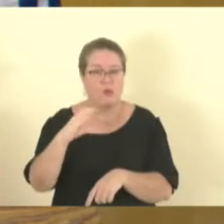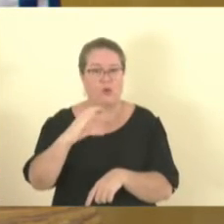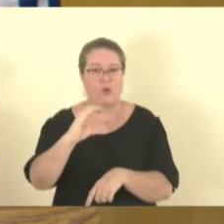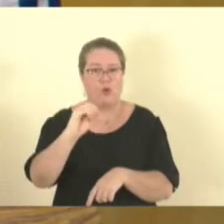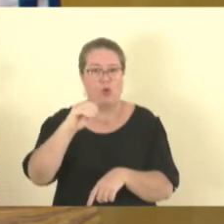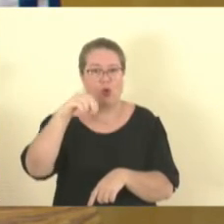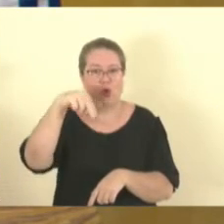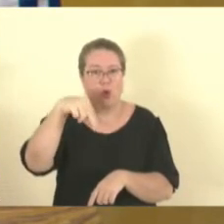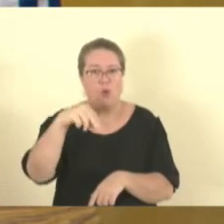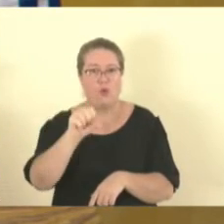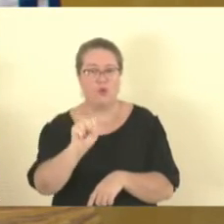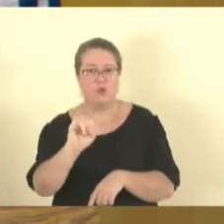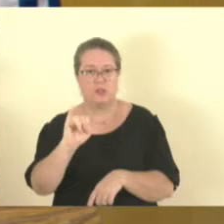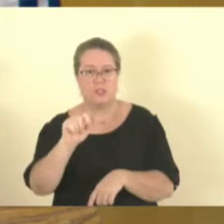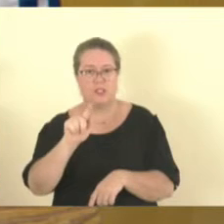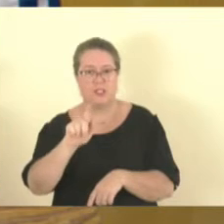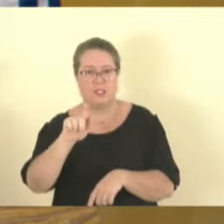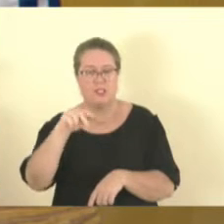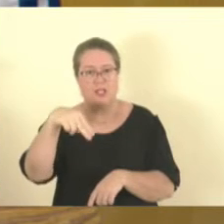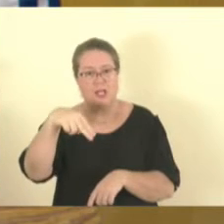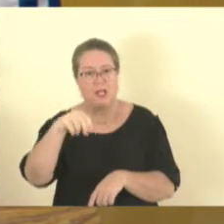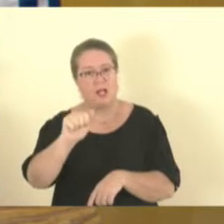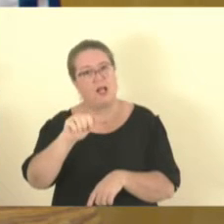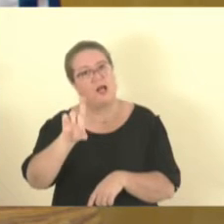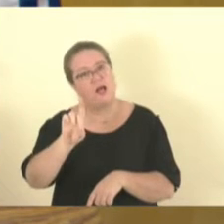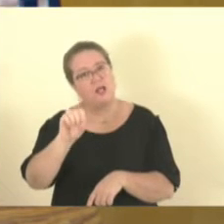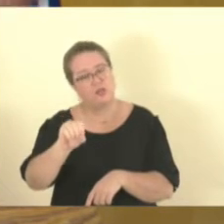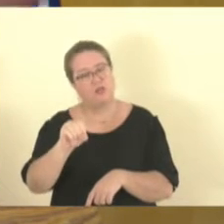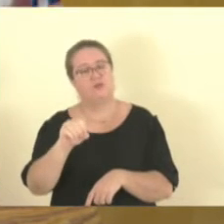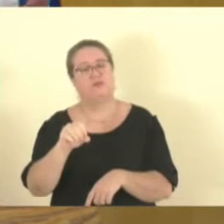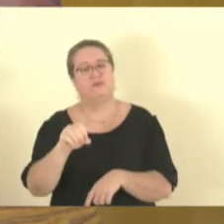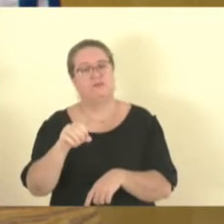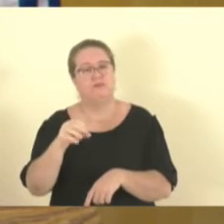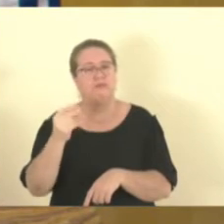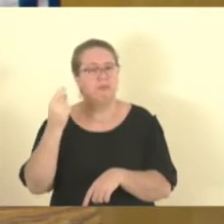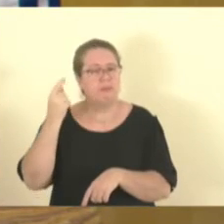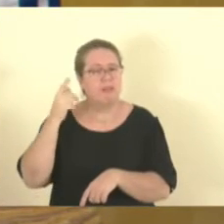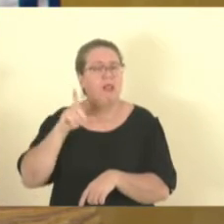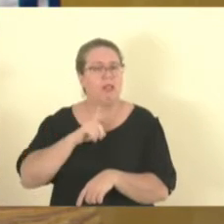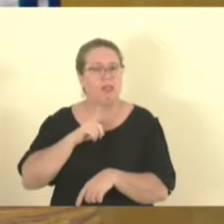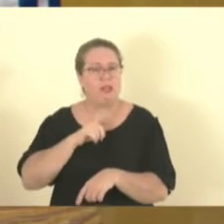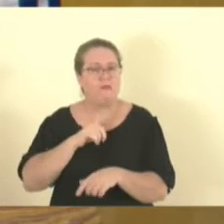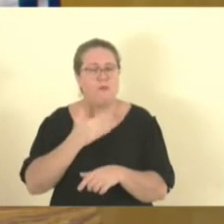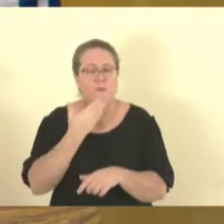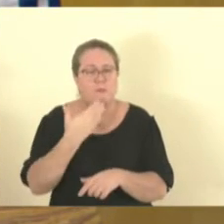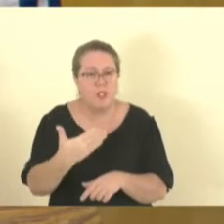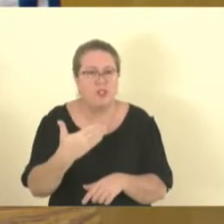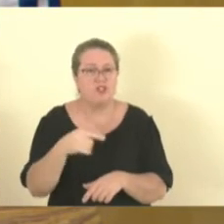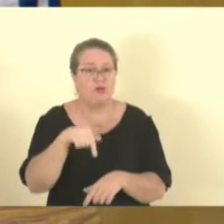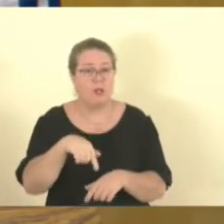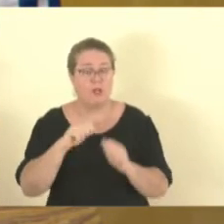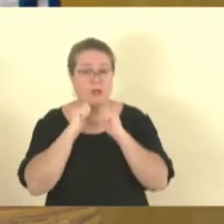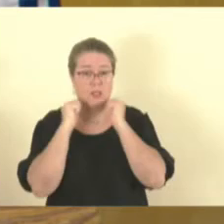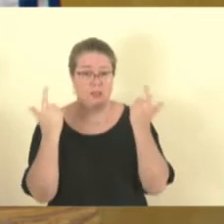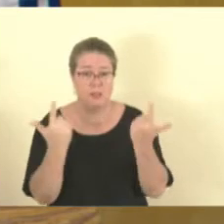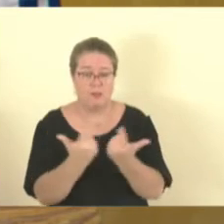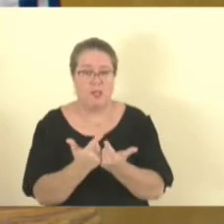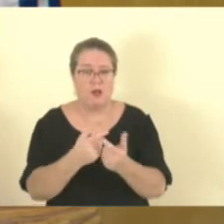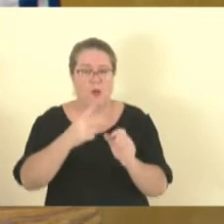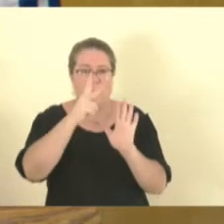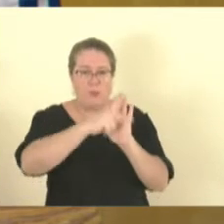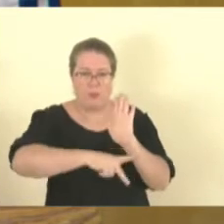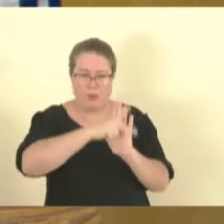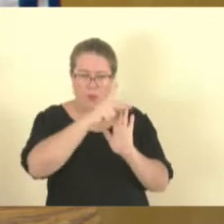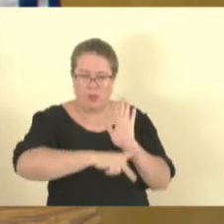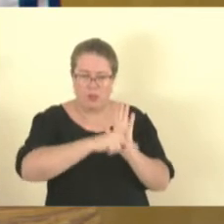Nós tivemos aqui, recentemente, o encaminhamento de um projeto do governo para a Assembleia Legislativa, um projeto em